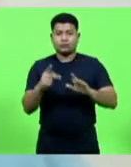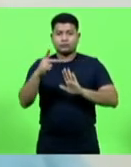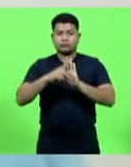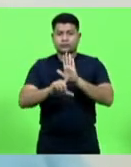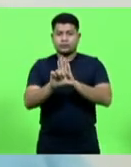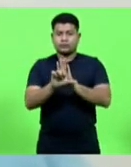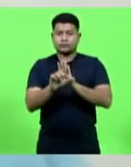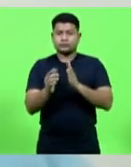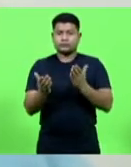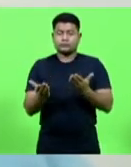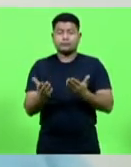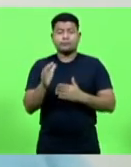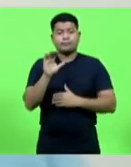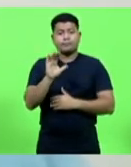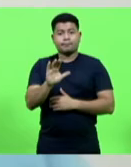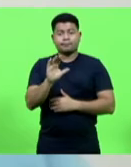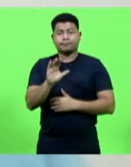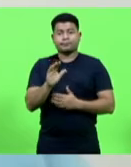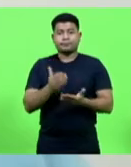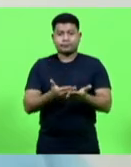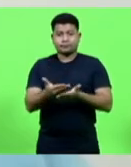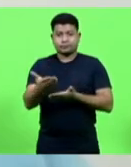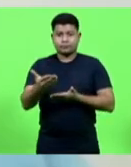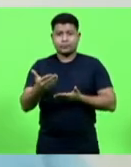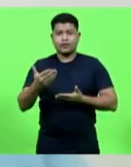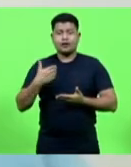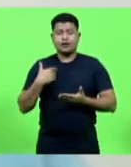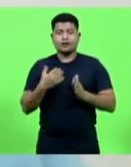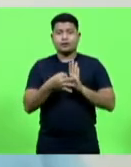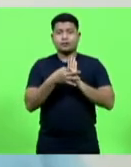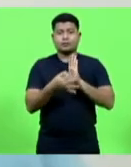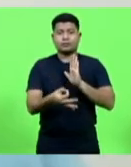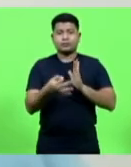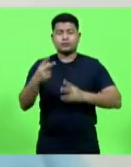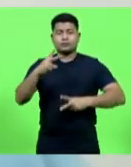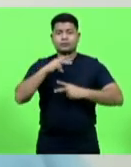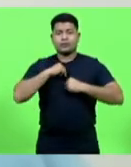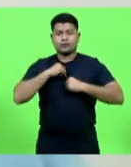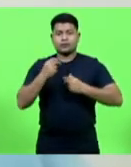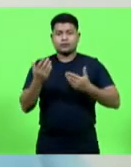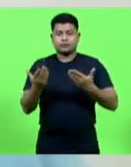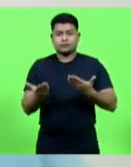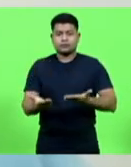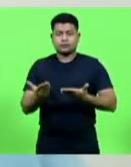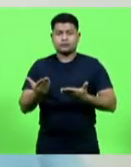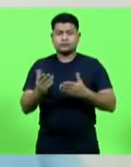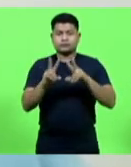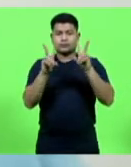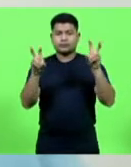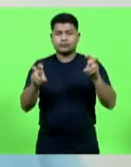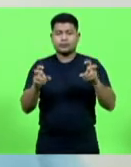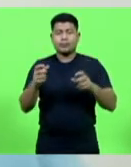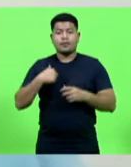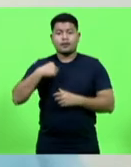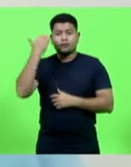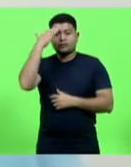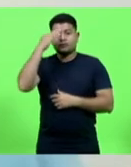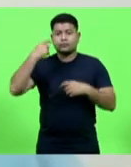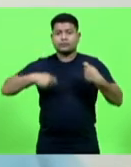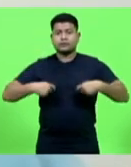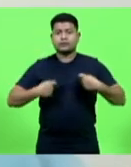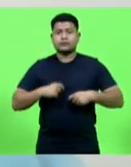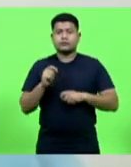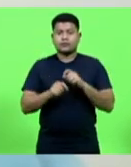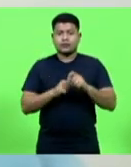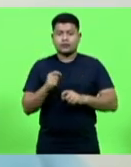entretanto, antes de emitir um parecer sobre o mérito da matéria, eu entendo que ainda se faz necessário mais